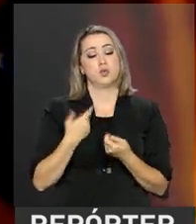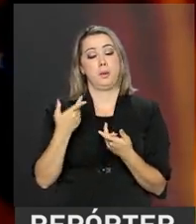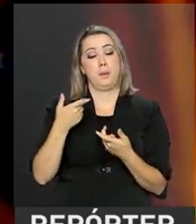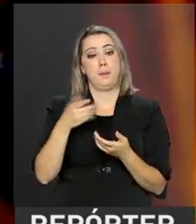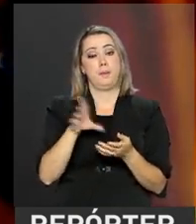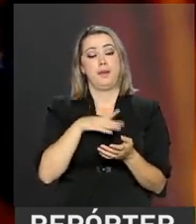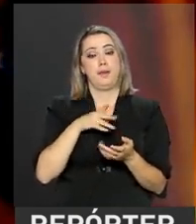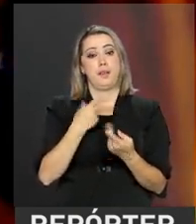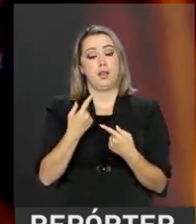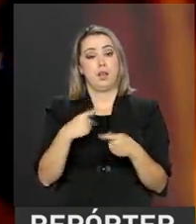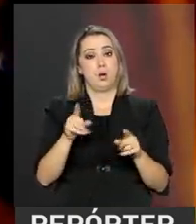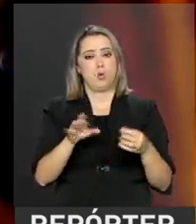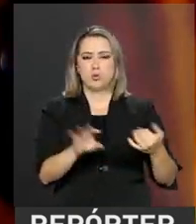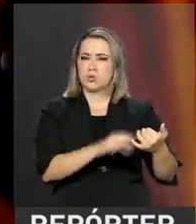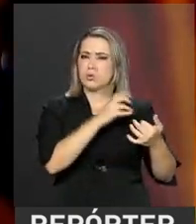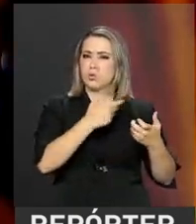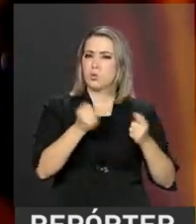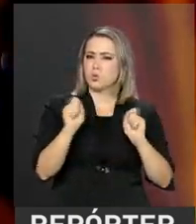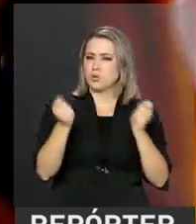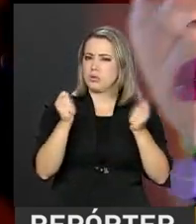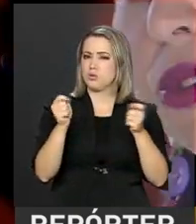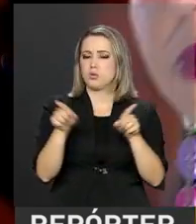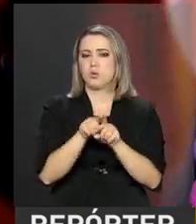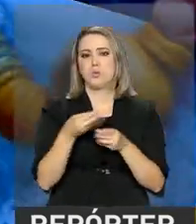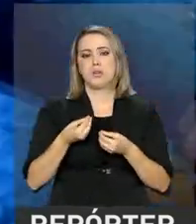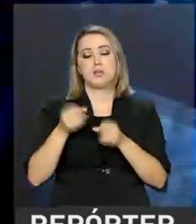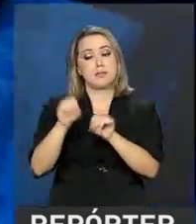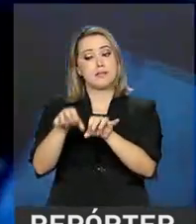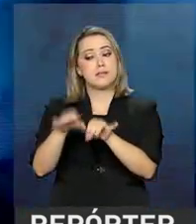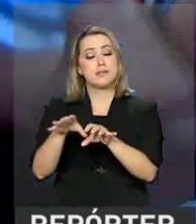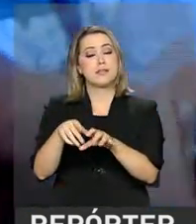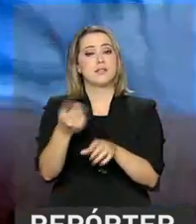Maracatu e passa para os alunos.